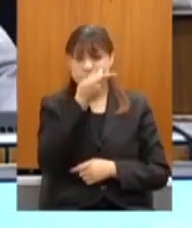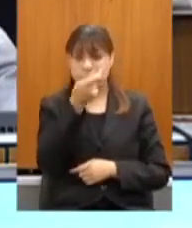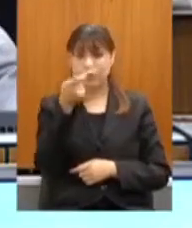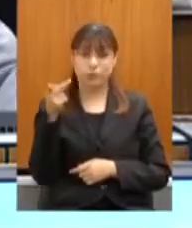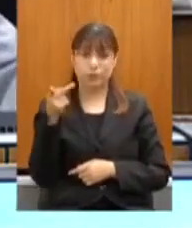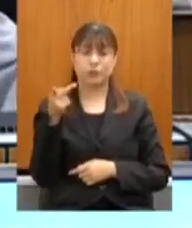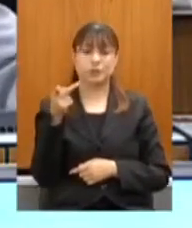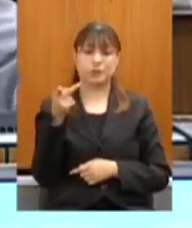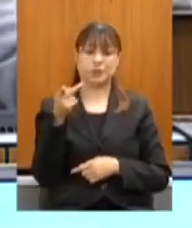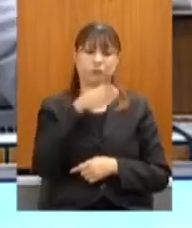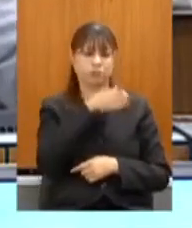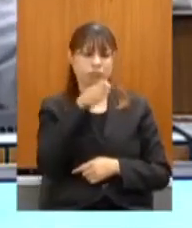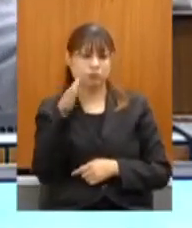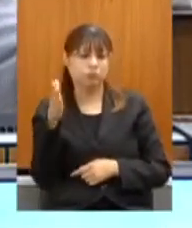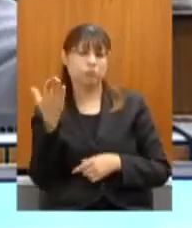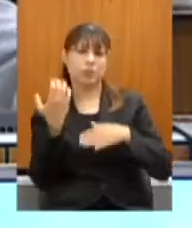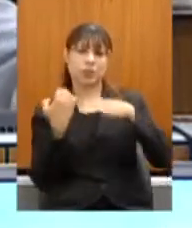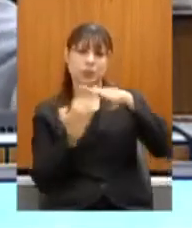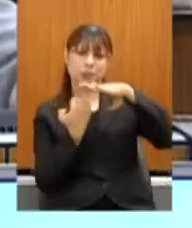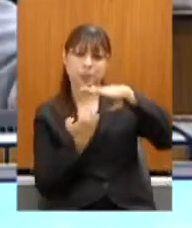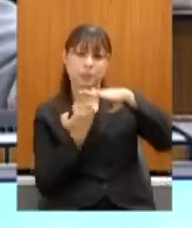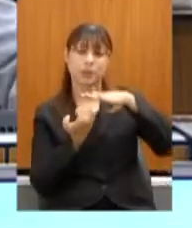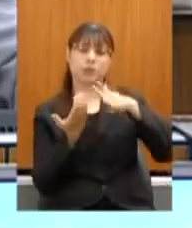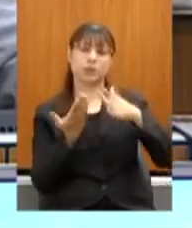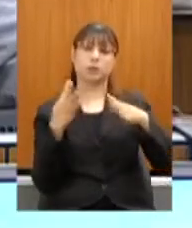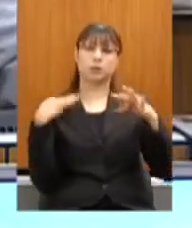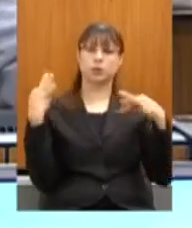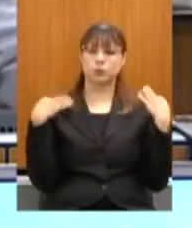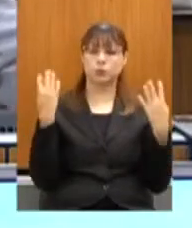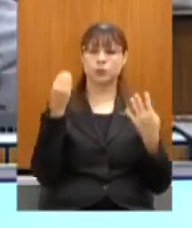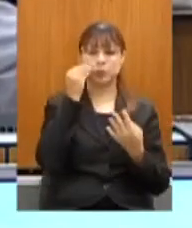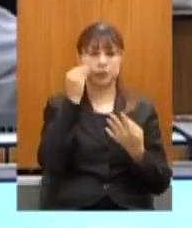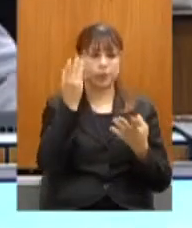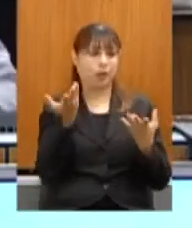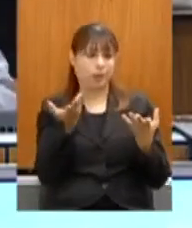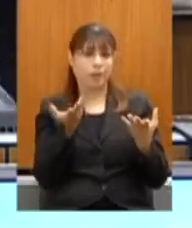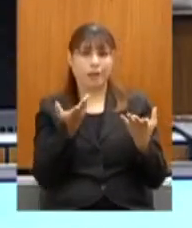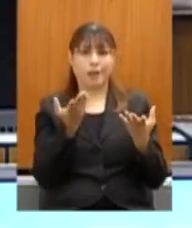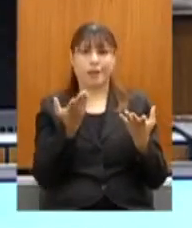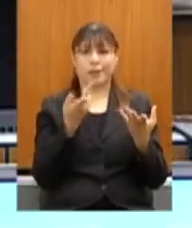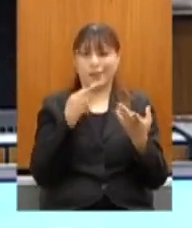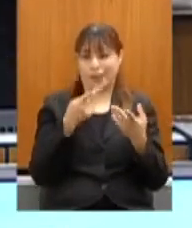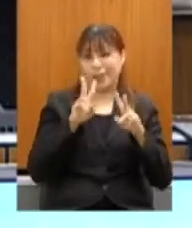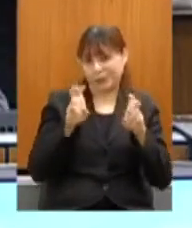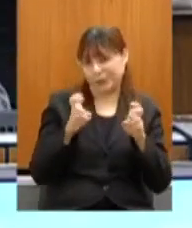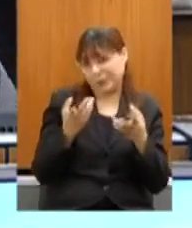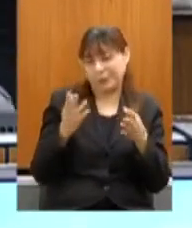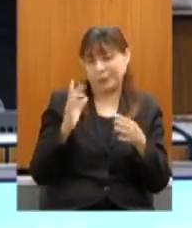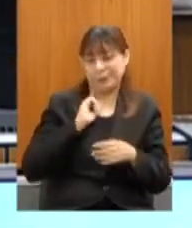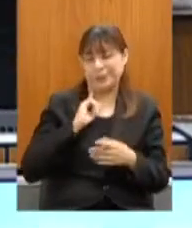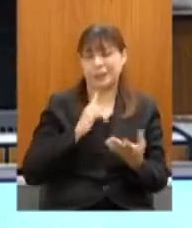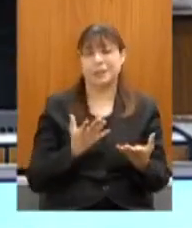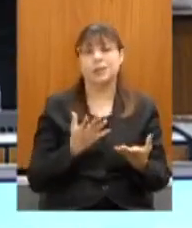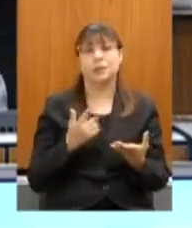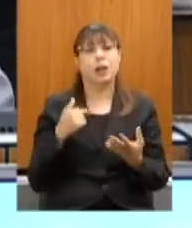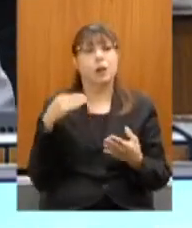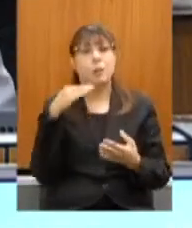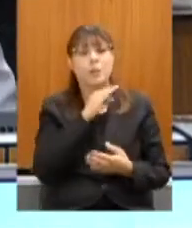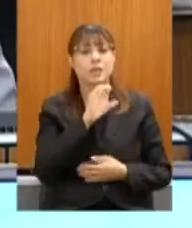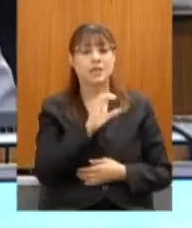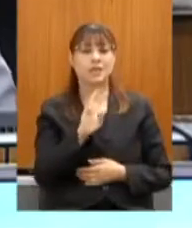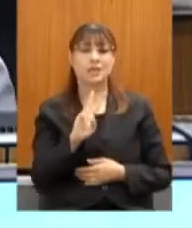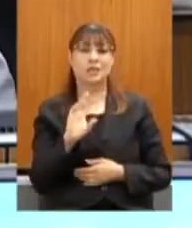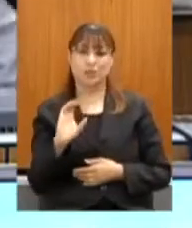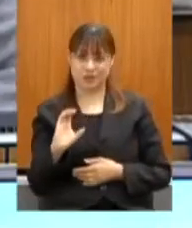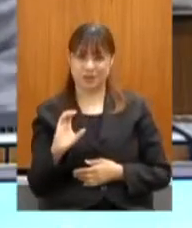empresas do setor de turismo para comercializar Minas. Nós, por exemplo, descobri que, na CVC, que é